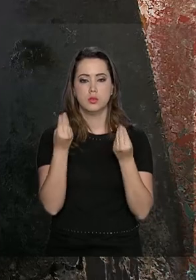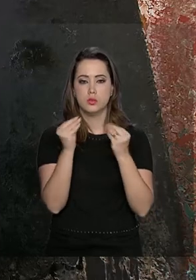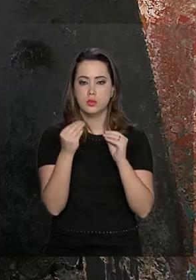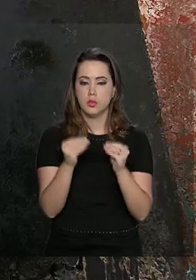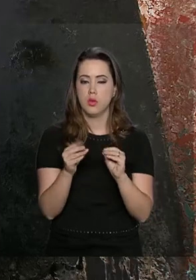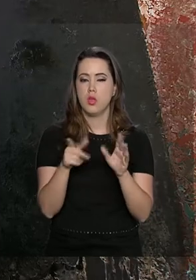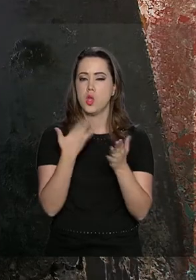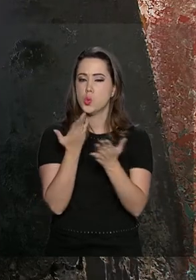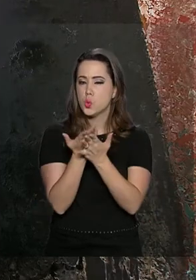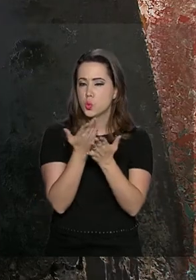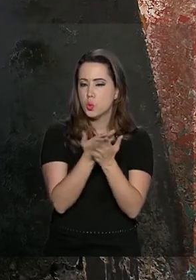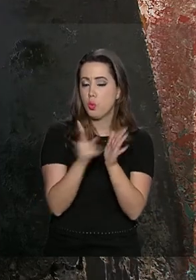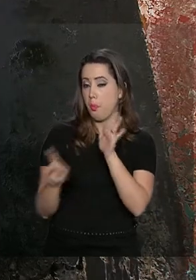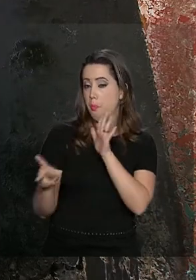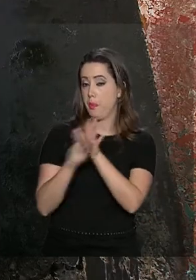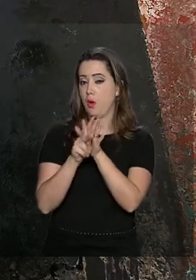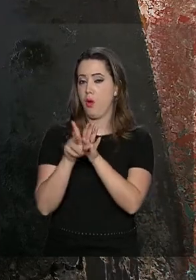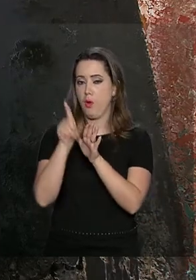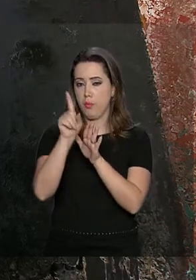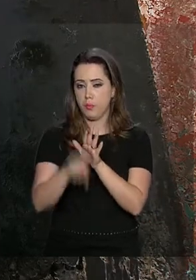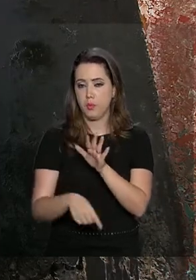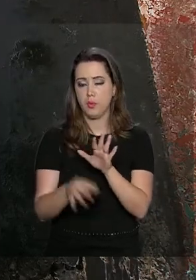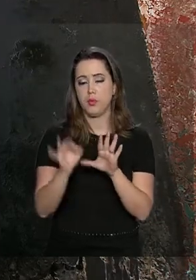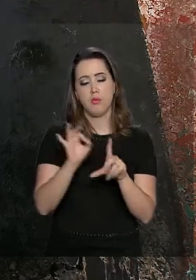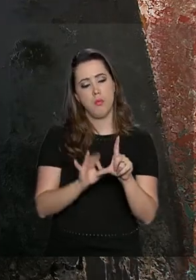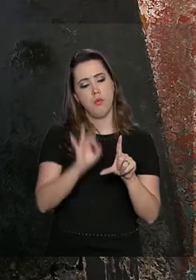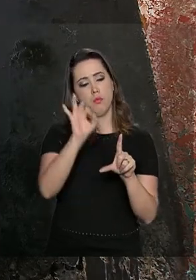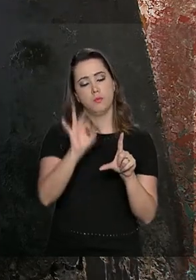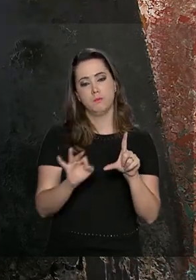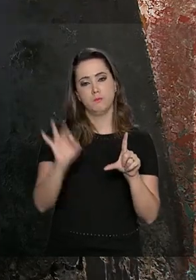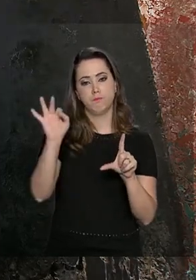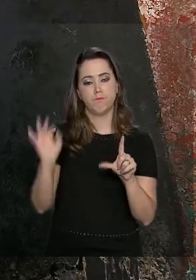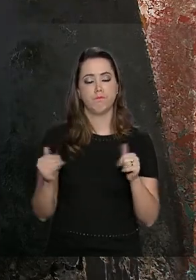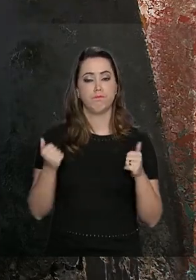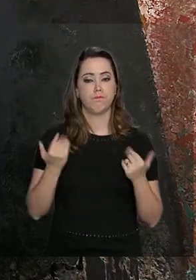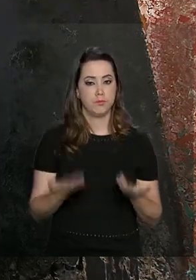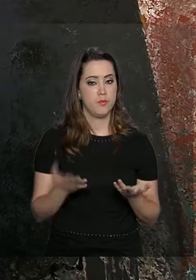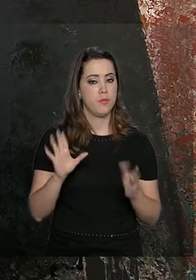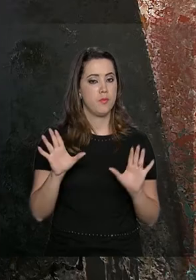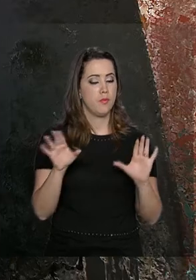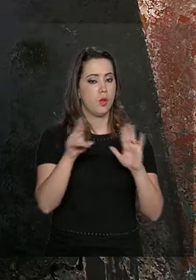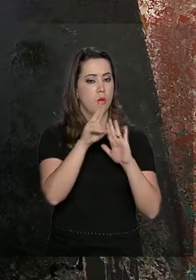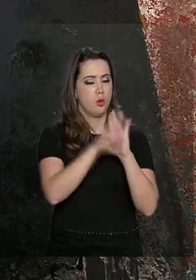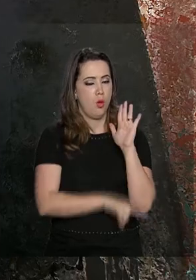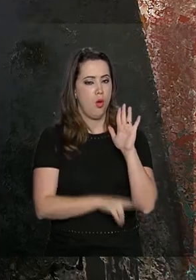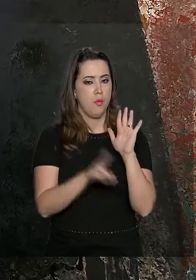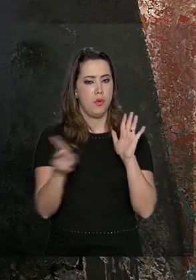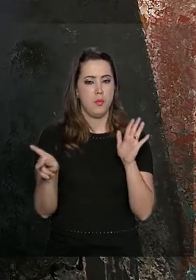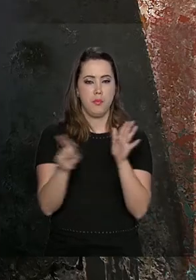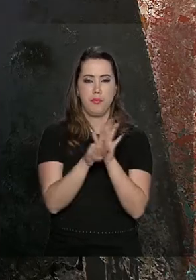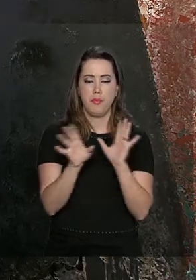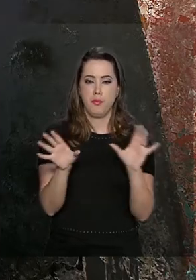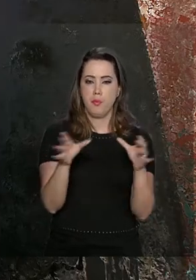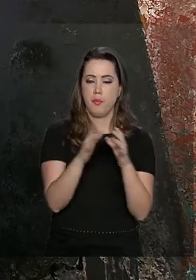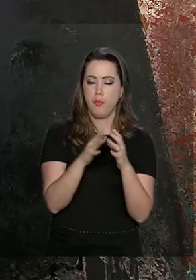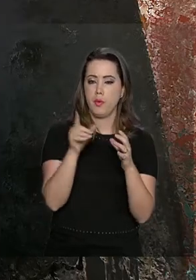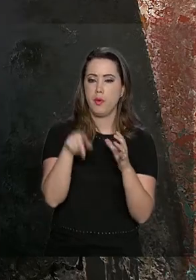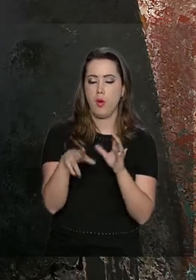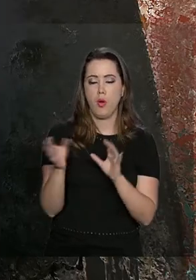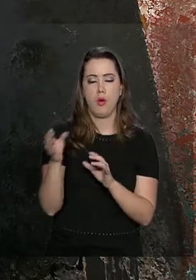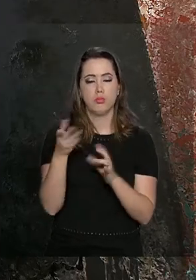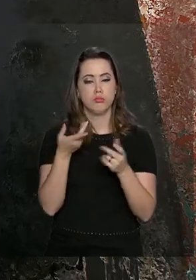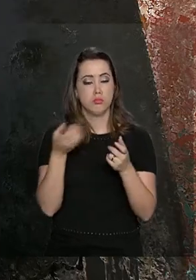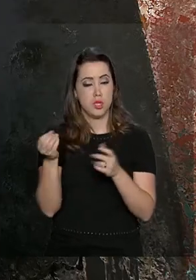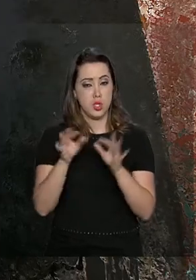Dynamic Stochastic General Equilibrium Modern. É um modelo geral, estocástico e dinâmico de